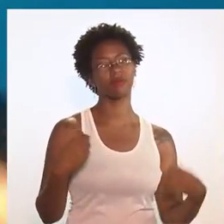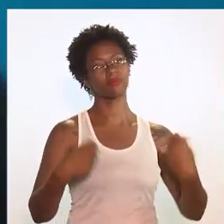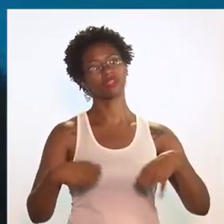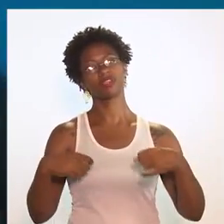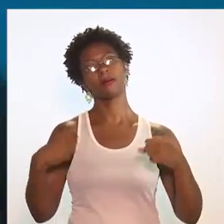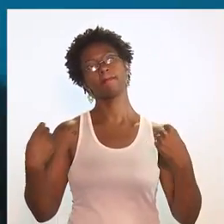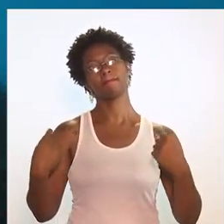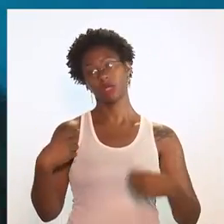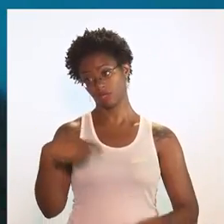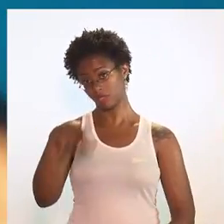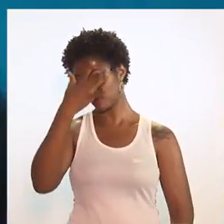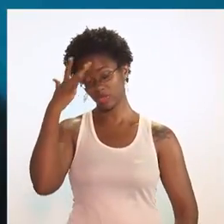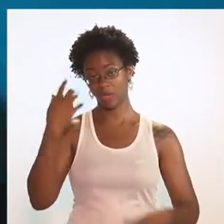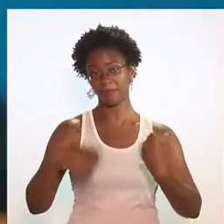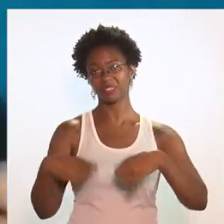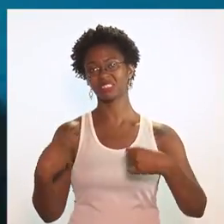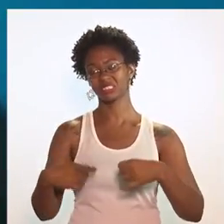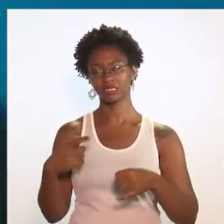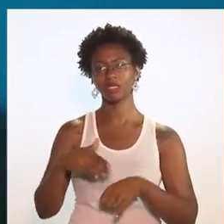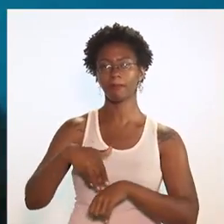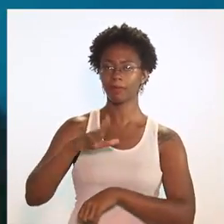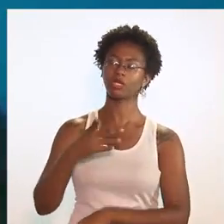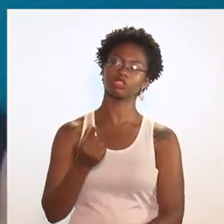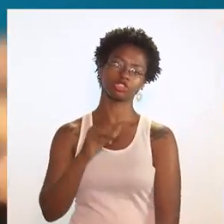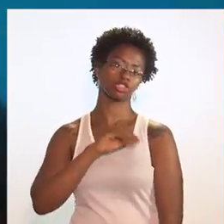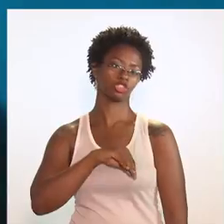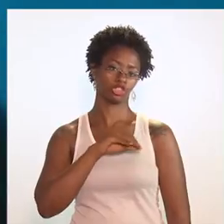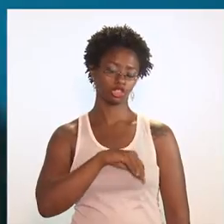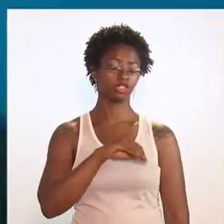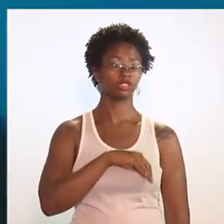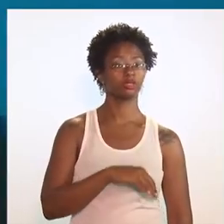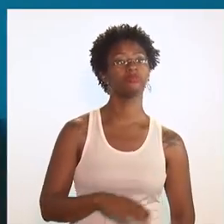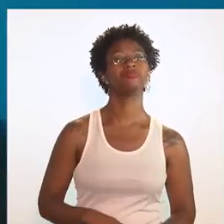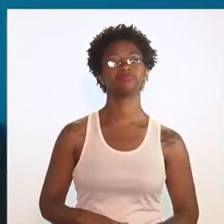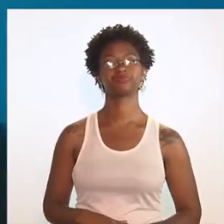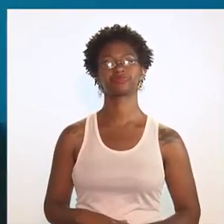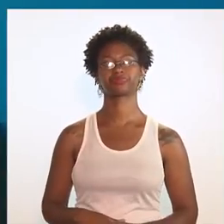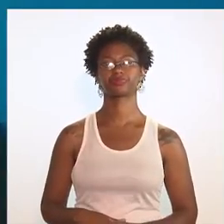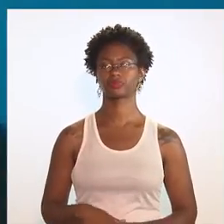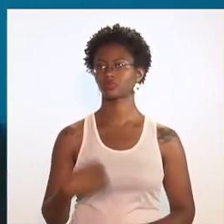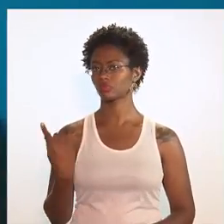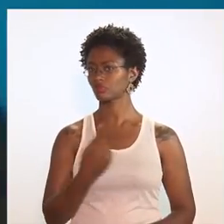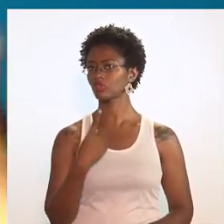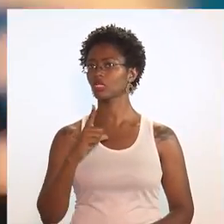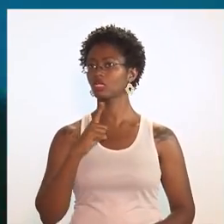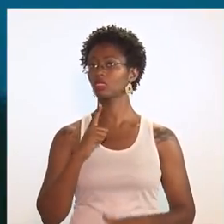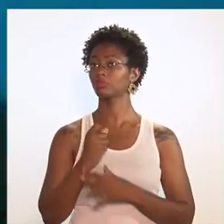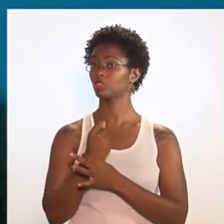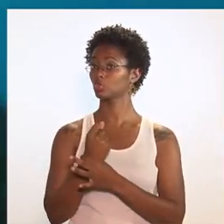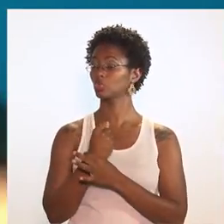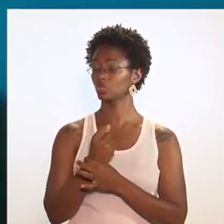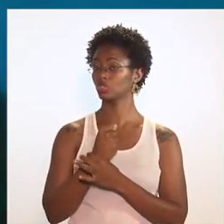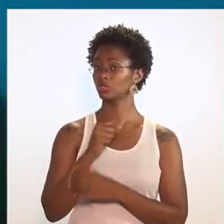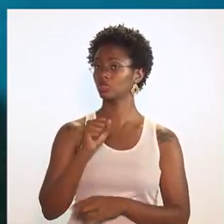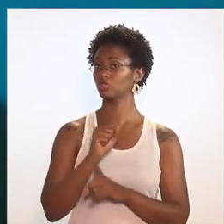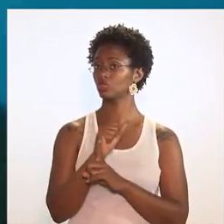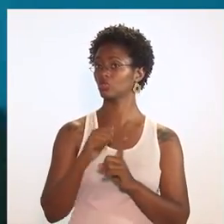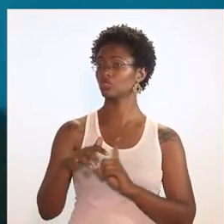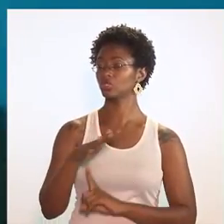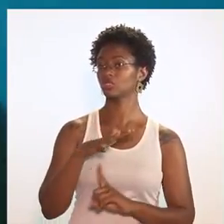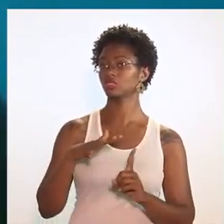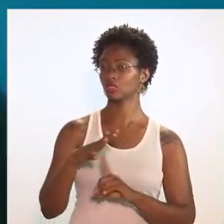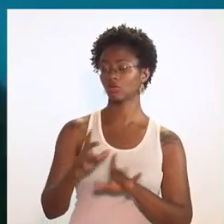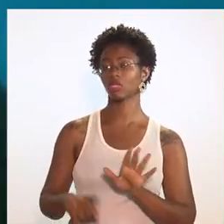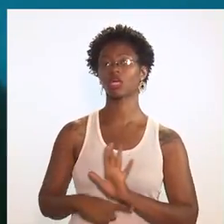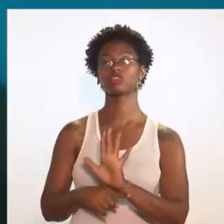precisam complementar renda, né? Muito embora a gente tenha uma seguridade social que cobra aí bastante